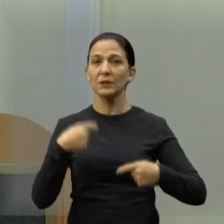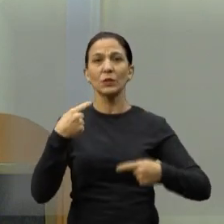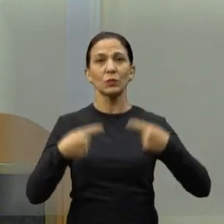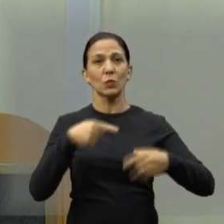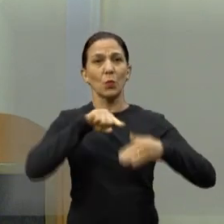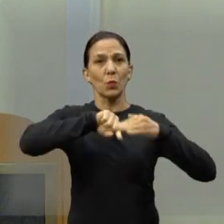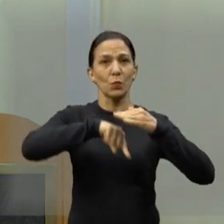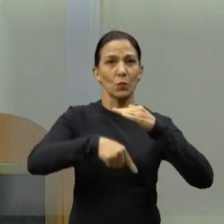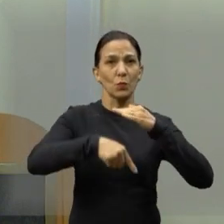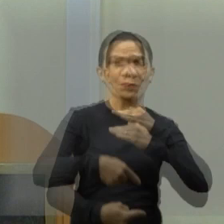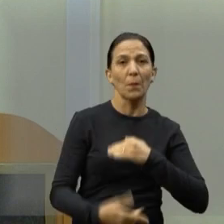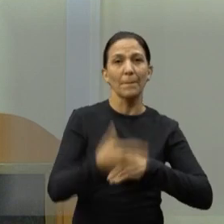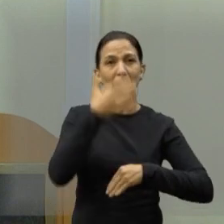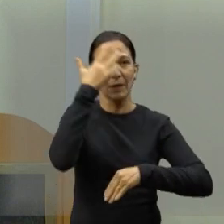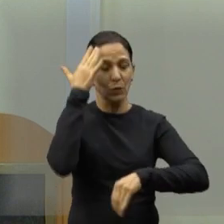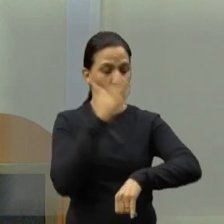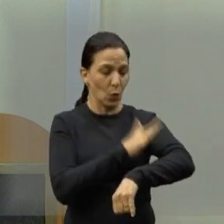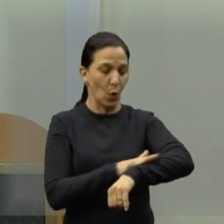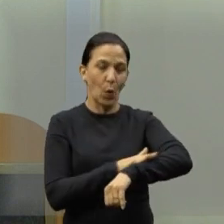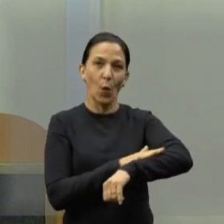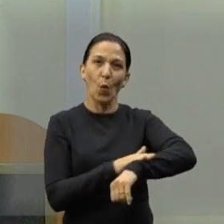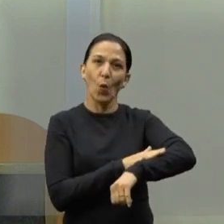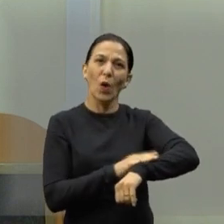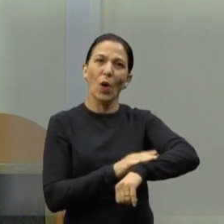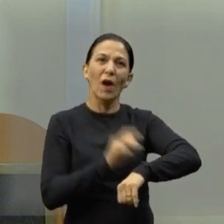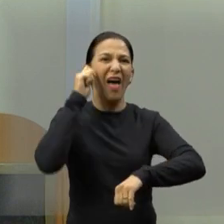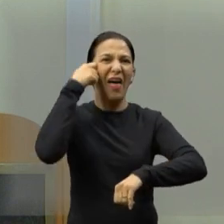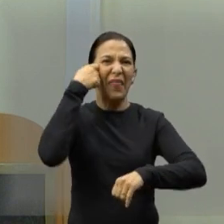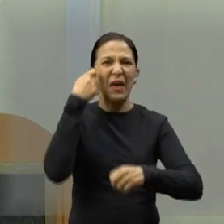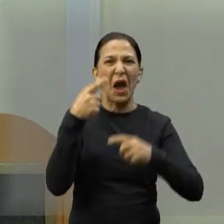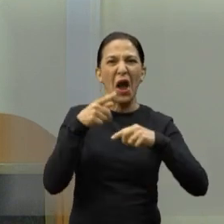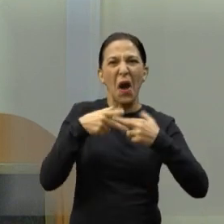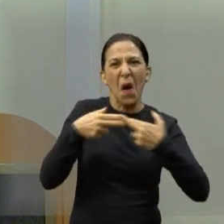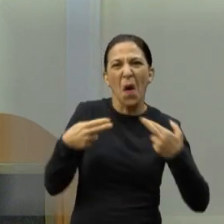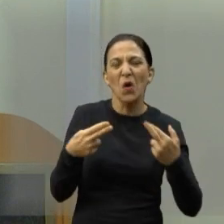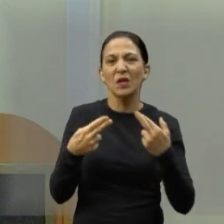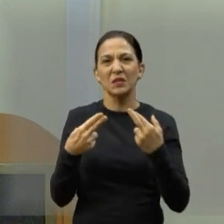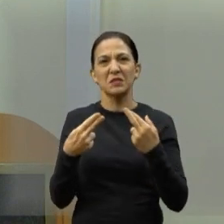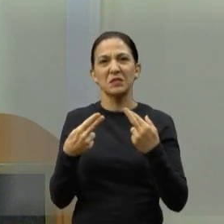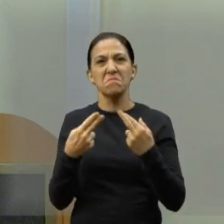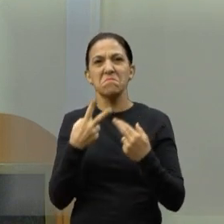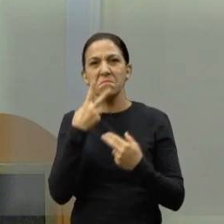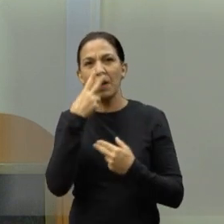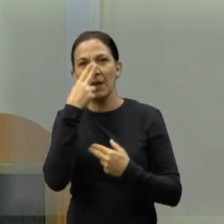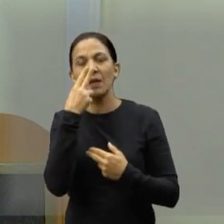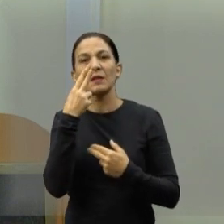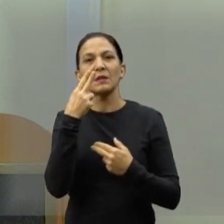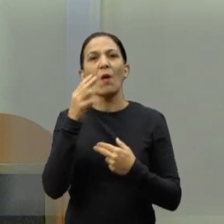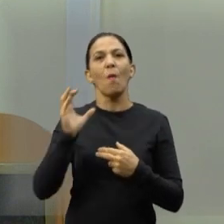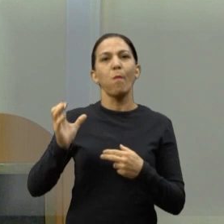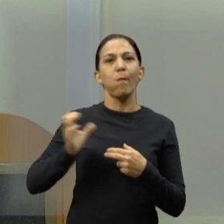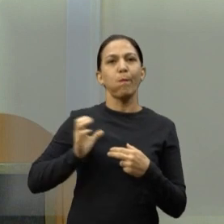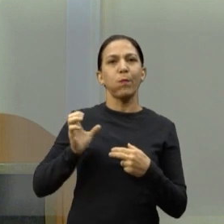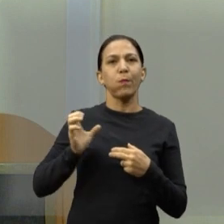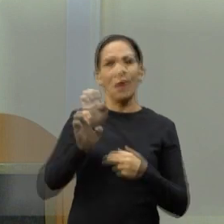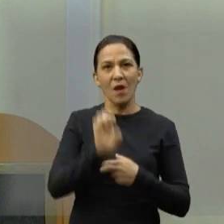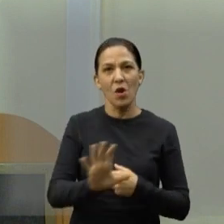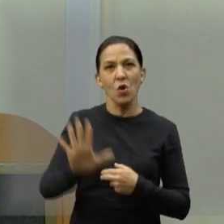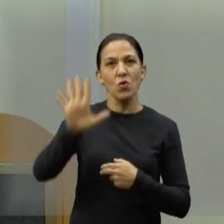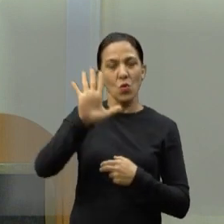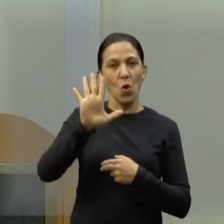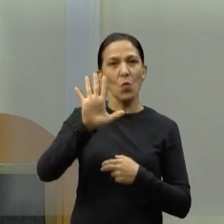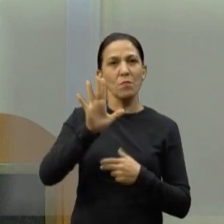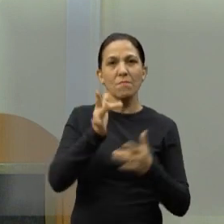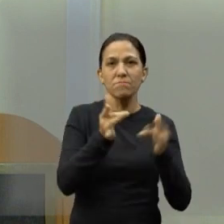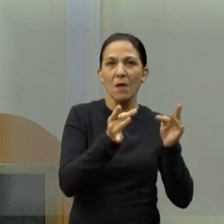Pessoas de pele preta foram coisificadas para enriquecer de uma Europa mercantilista, que se